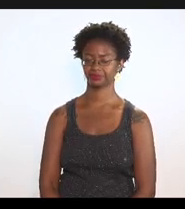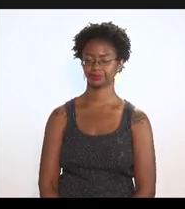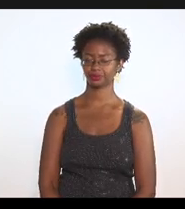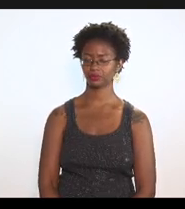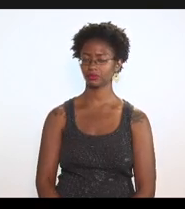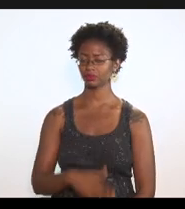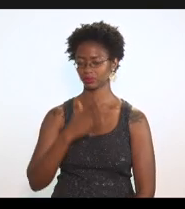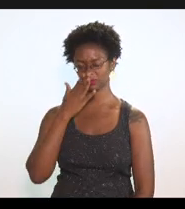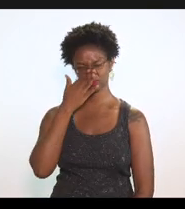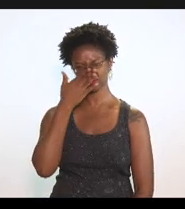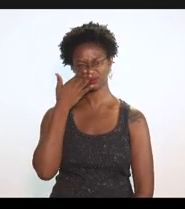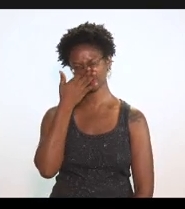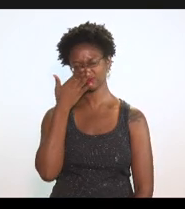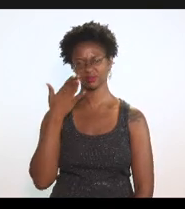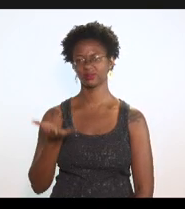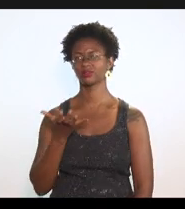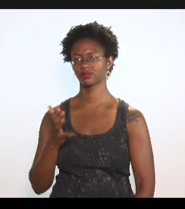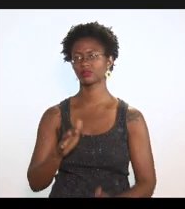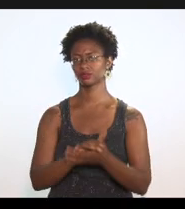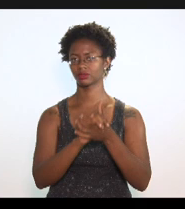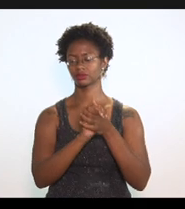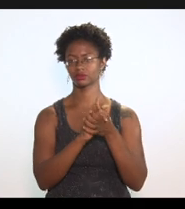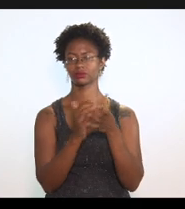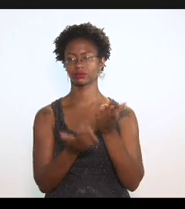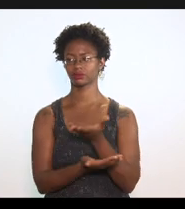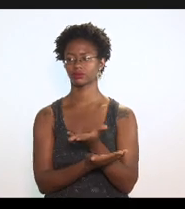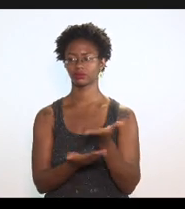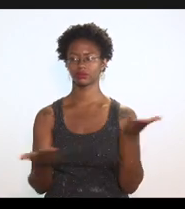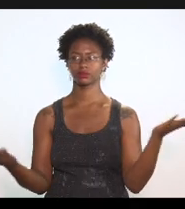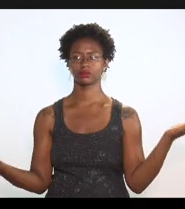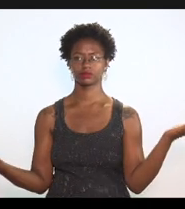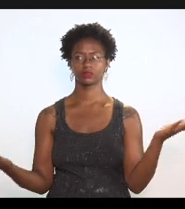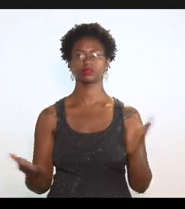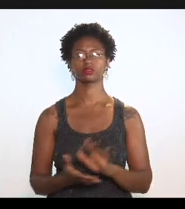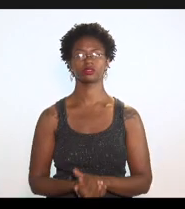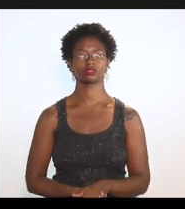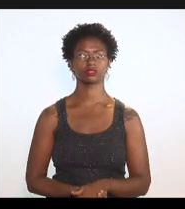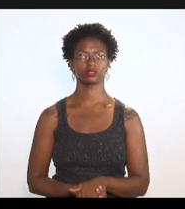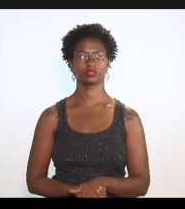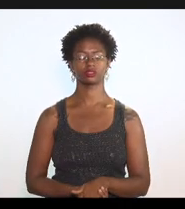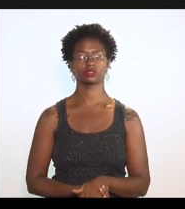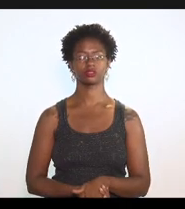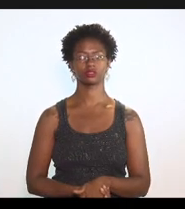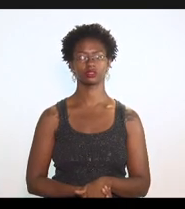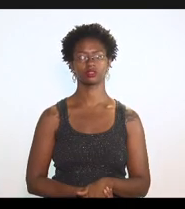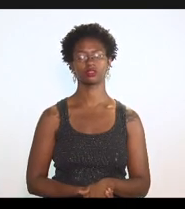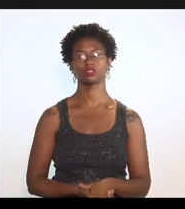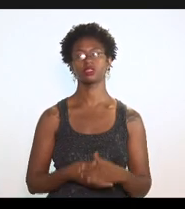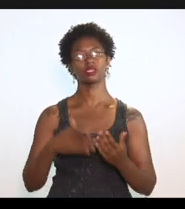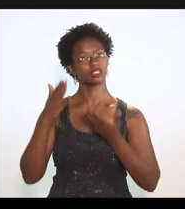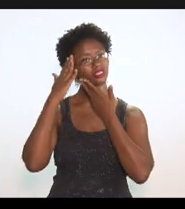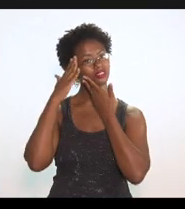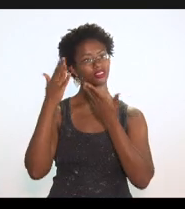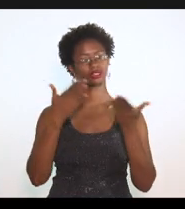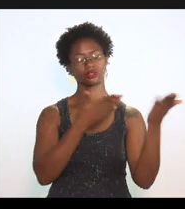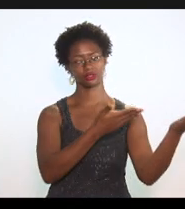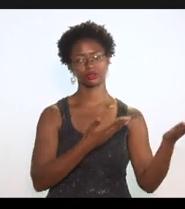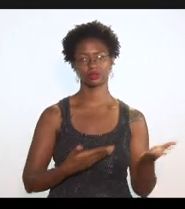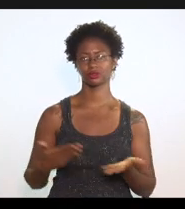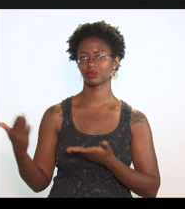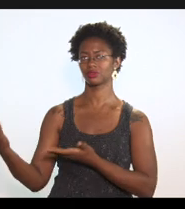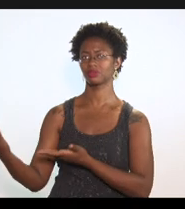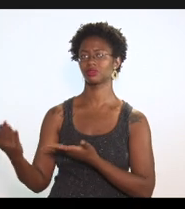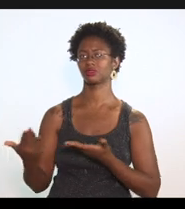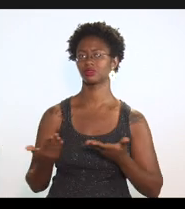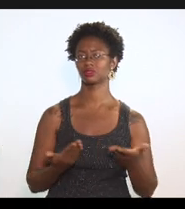eu gostaria de cumprimentar todos agradecer o convite até da casa